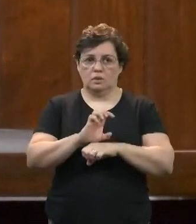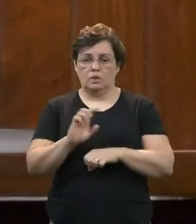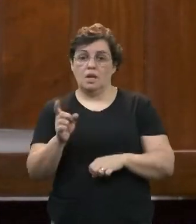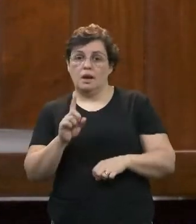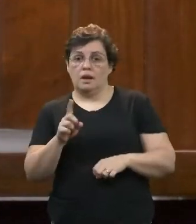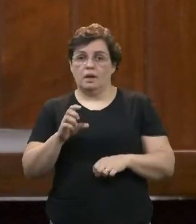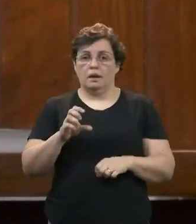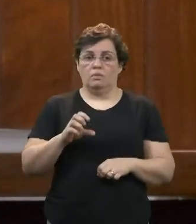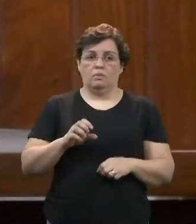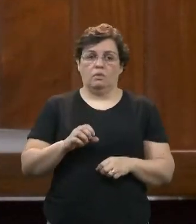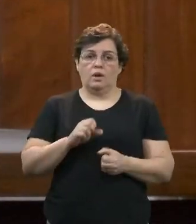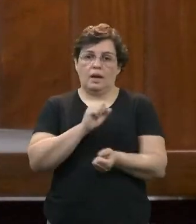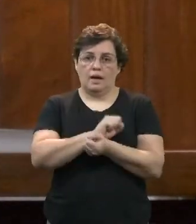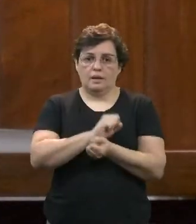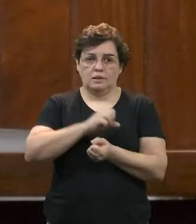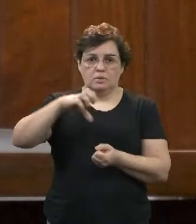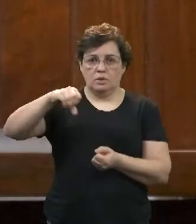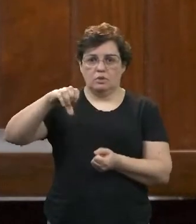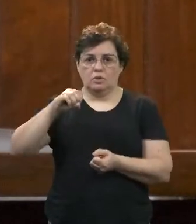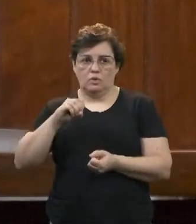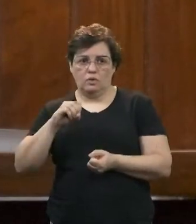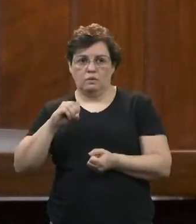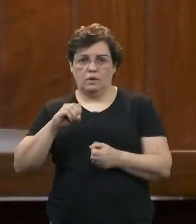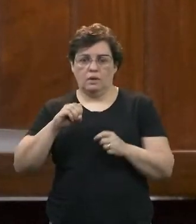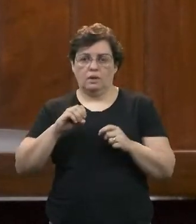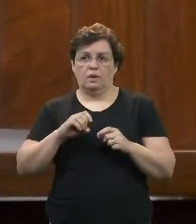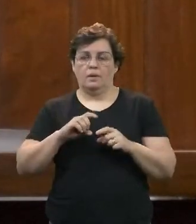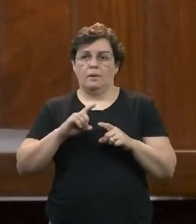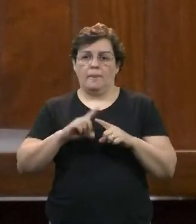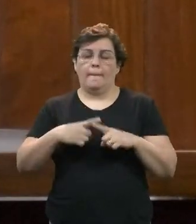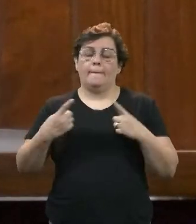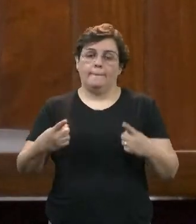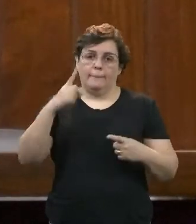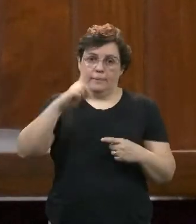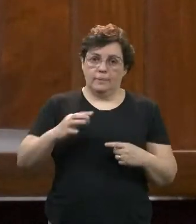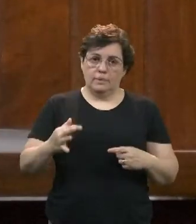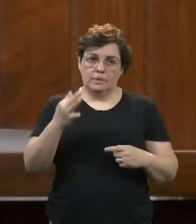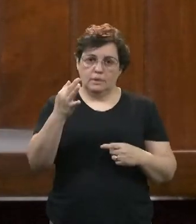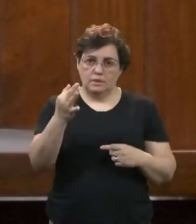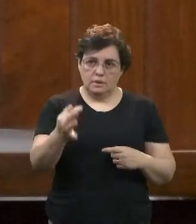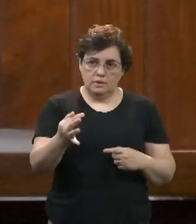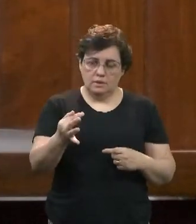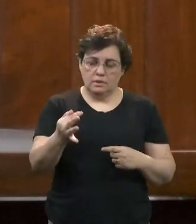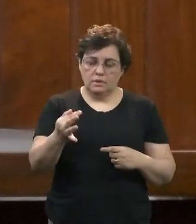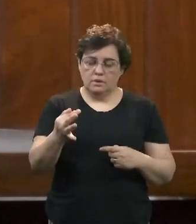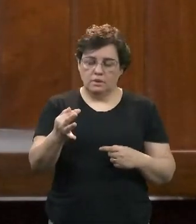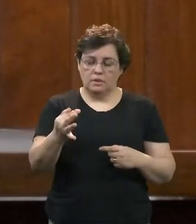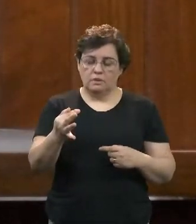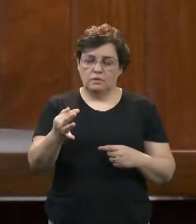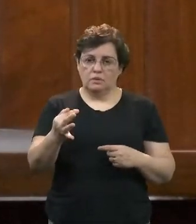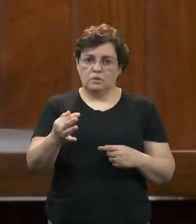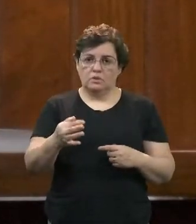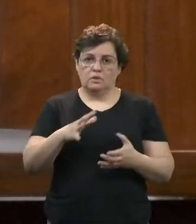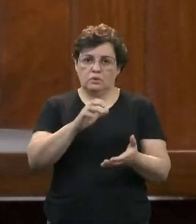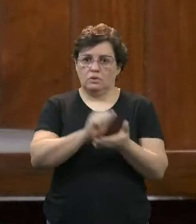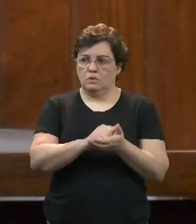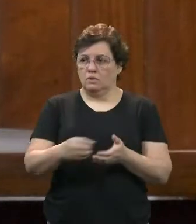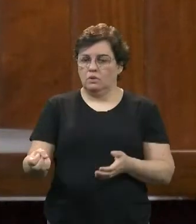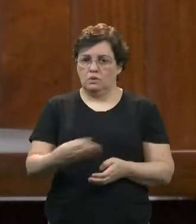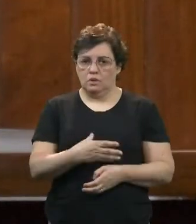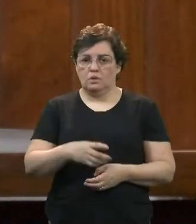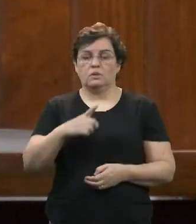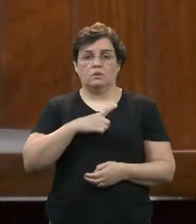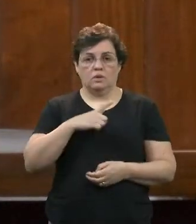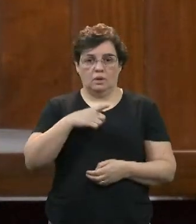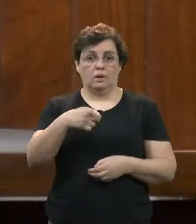do refinançamento e que seja também um contrato novo, um contrato novo para que começasse a descontar em 90 dias. Então, também há essa possibilidade.